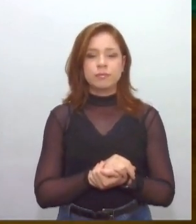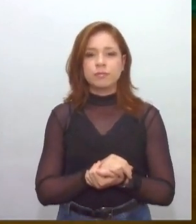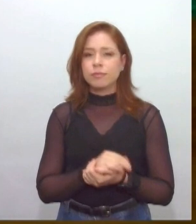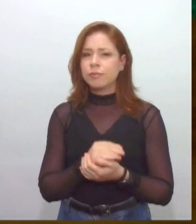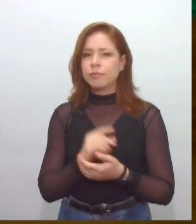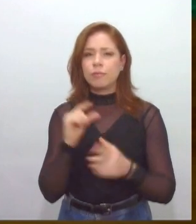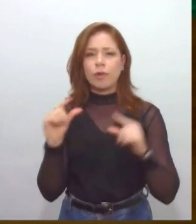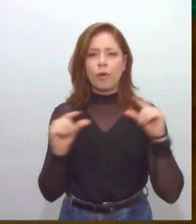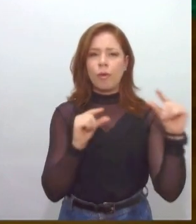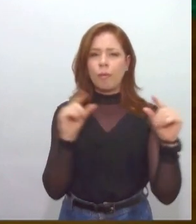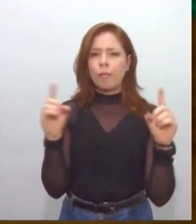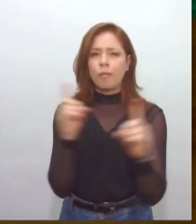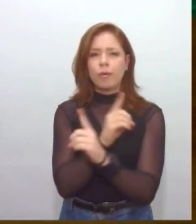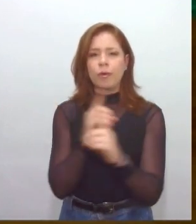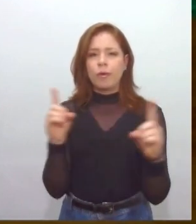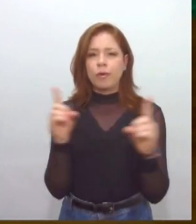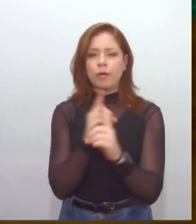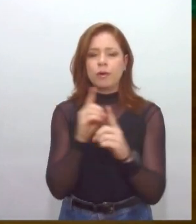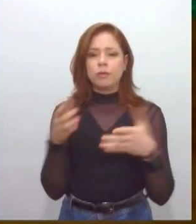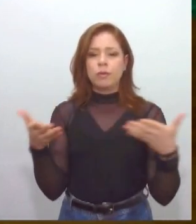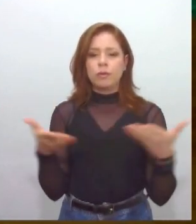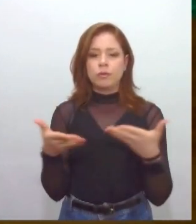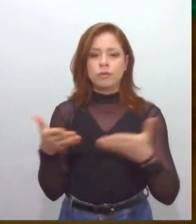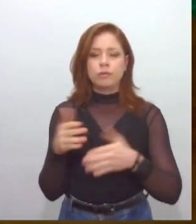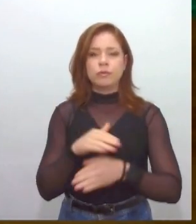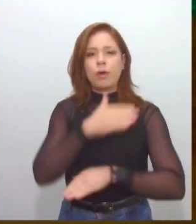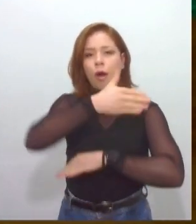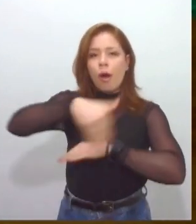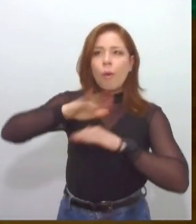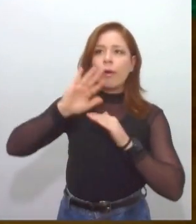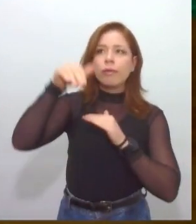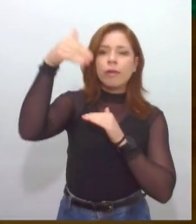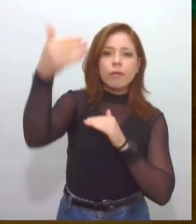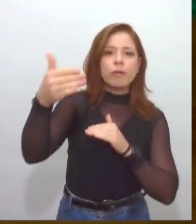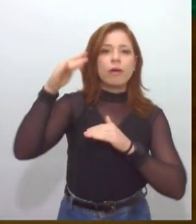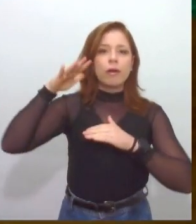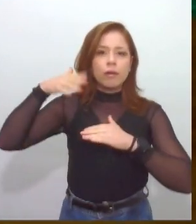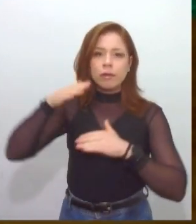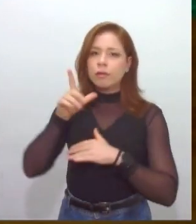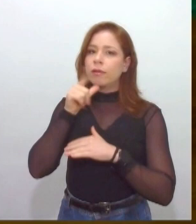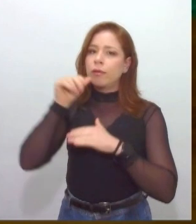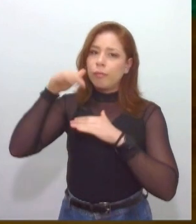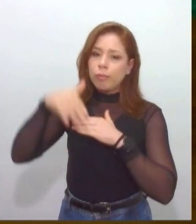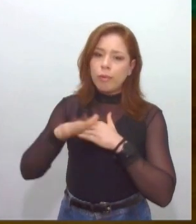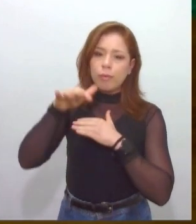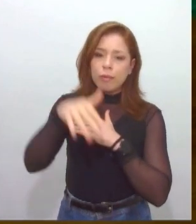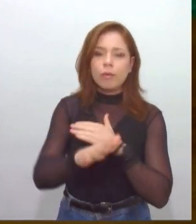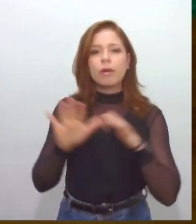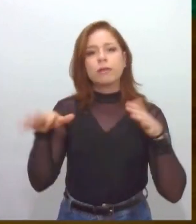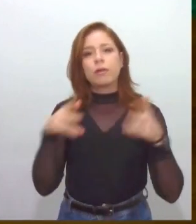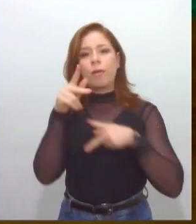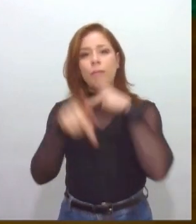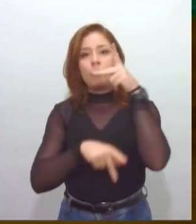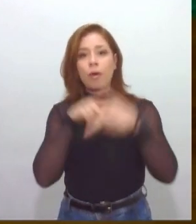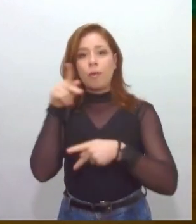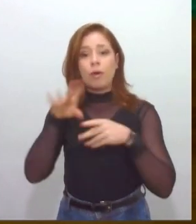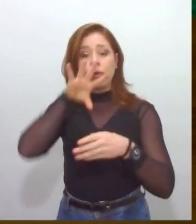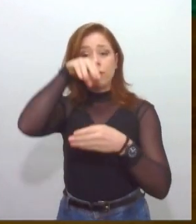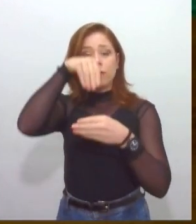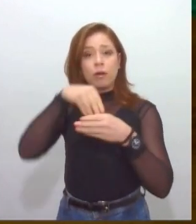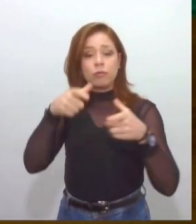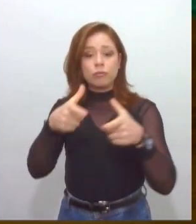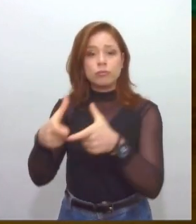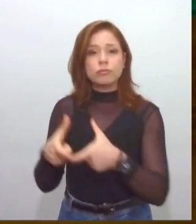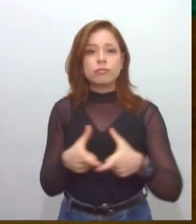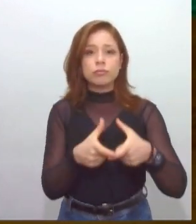Ivo do Prado. Então, o conglomerado populacional estava nesse espaço da cidade.